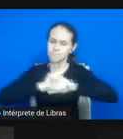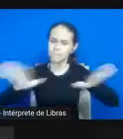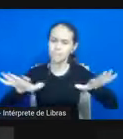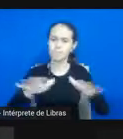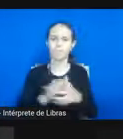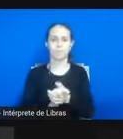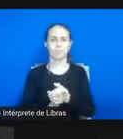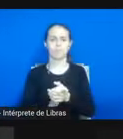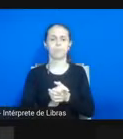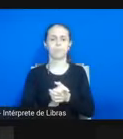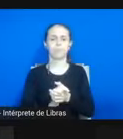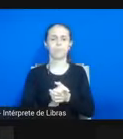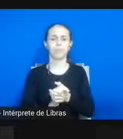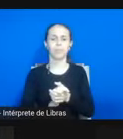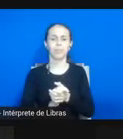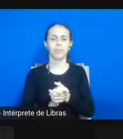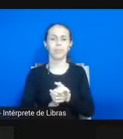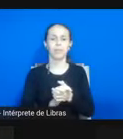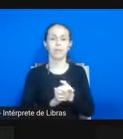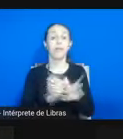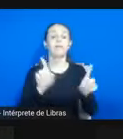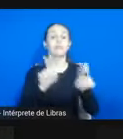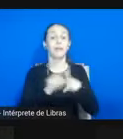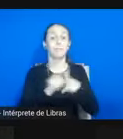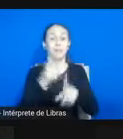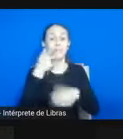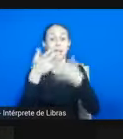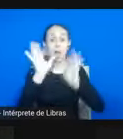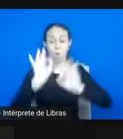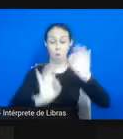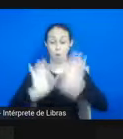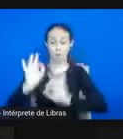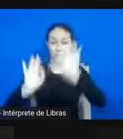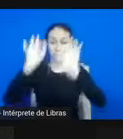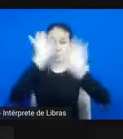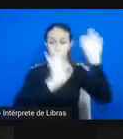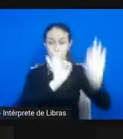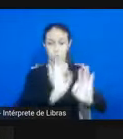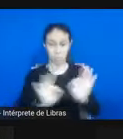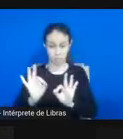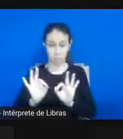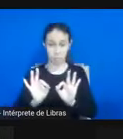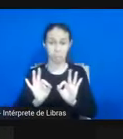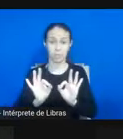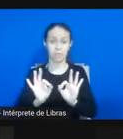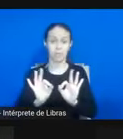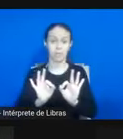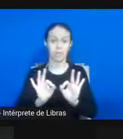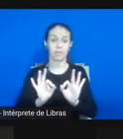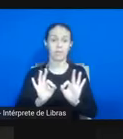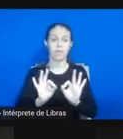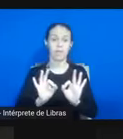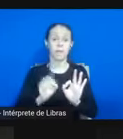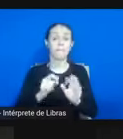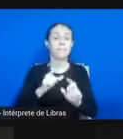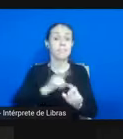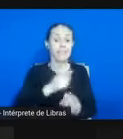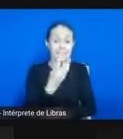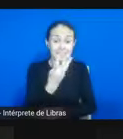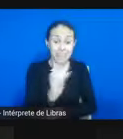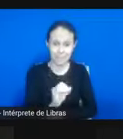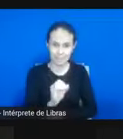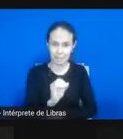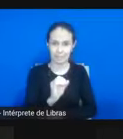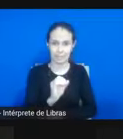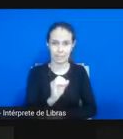ponto, falar de organizações, isso eu achei fantástico. Não só porque são 30, gente, mas nós estamos falando de